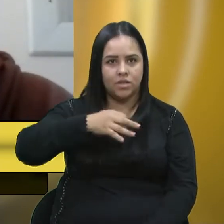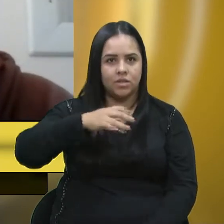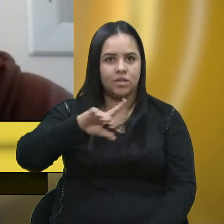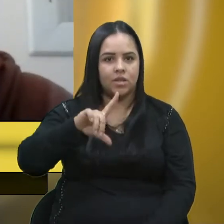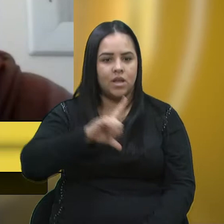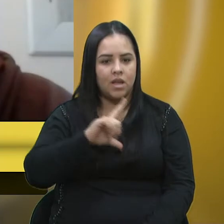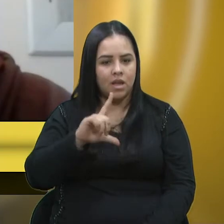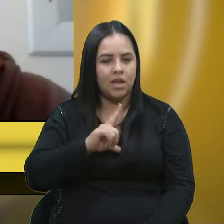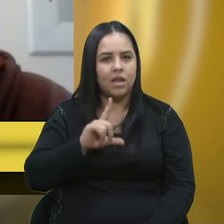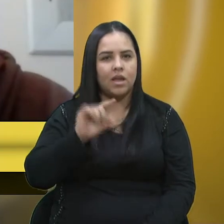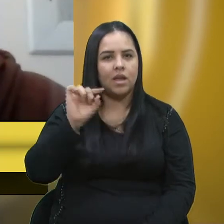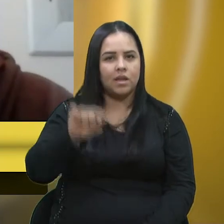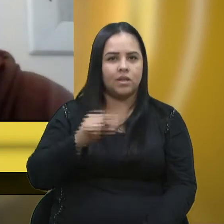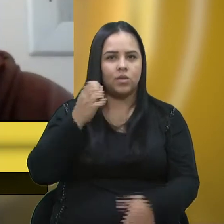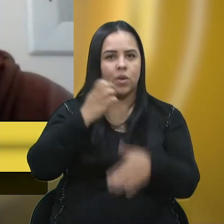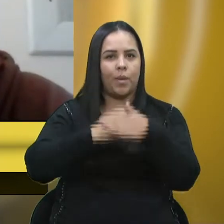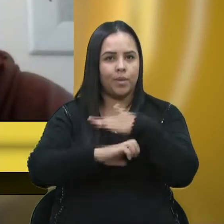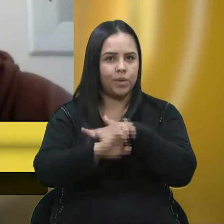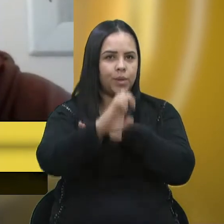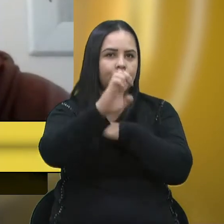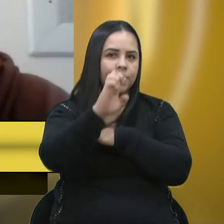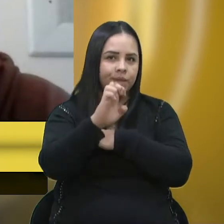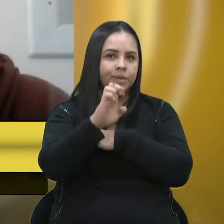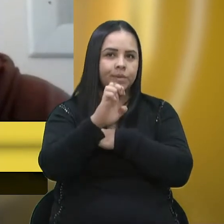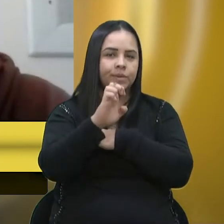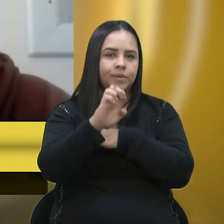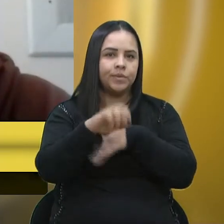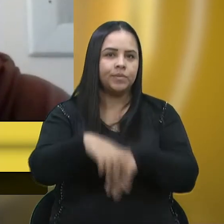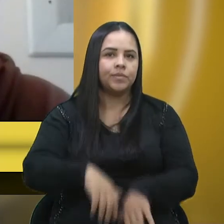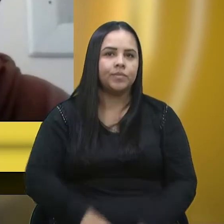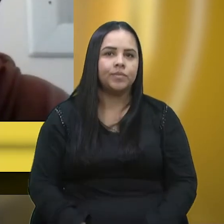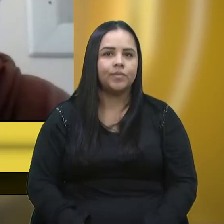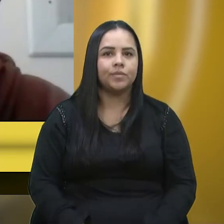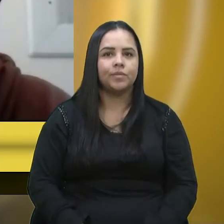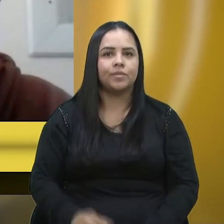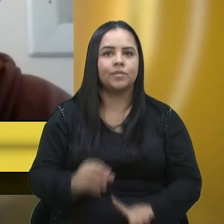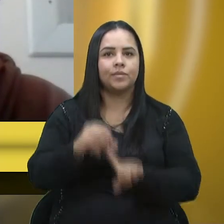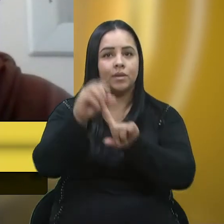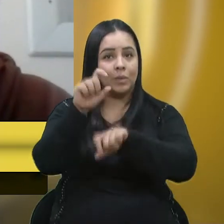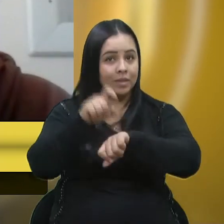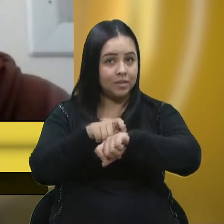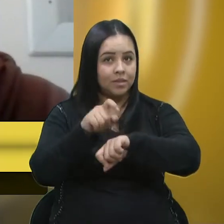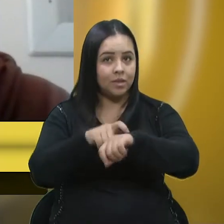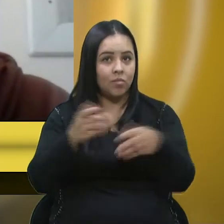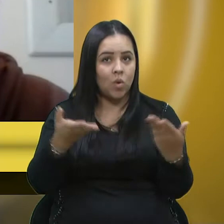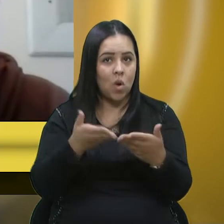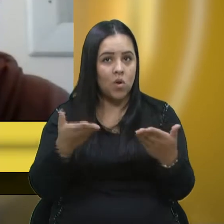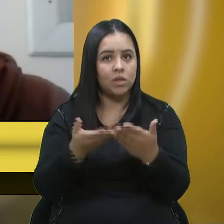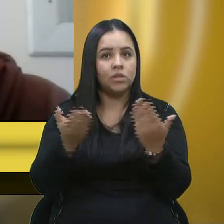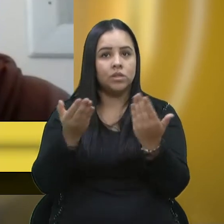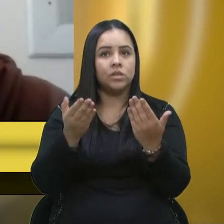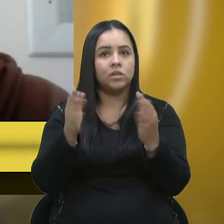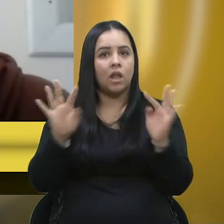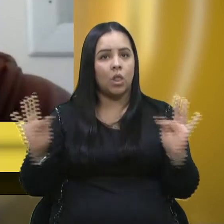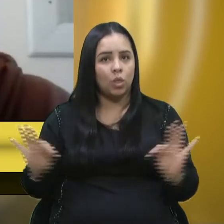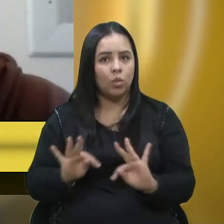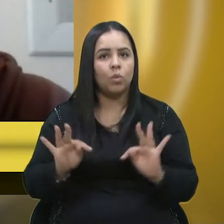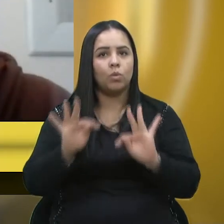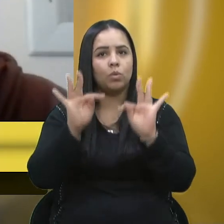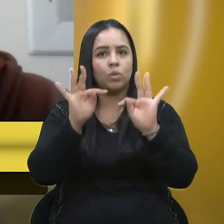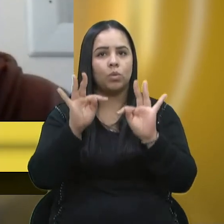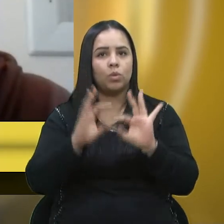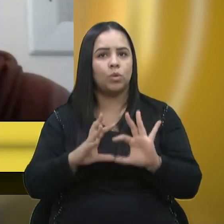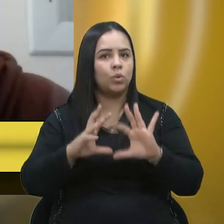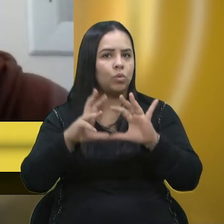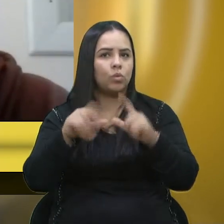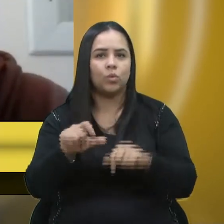característica do empreendedorismo e especialmente agora nesse tempo da tecnologia e tudo que